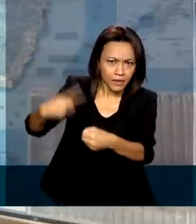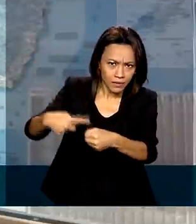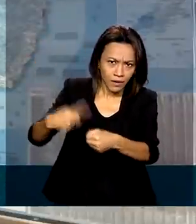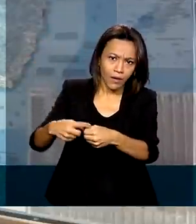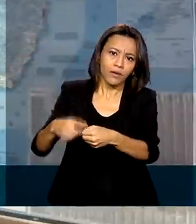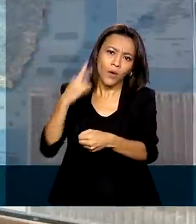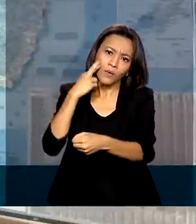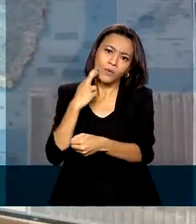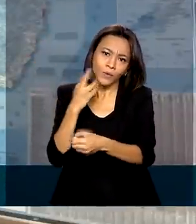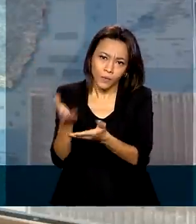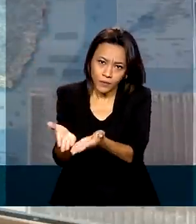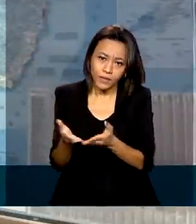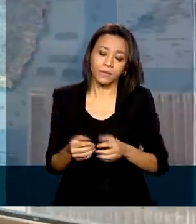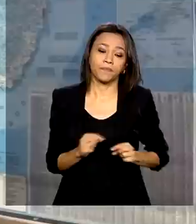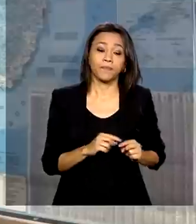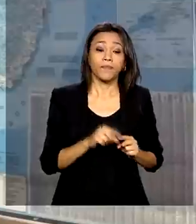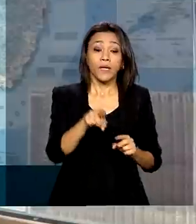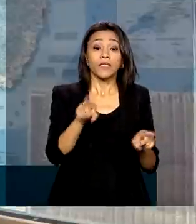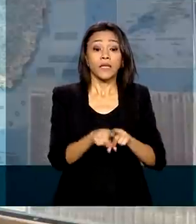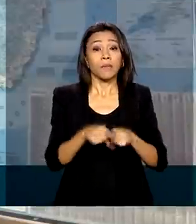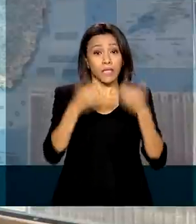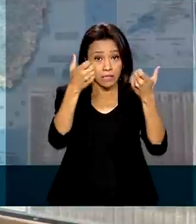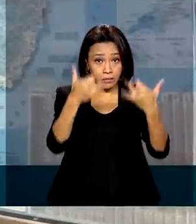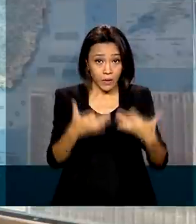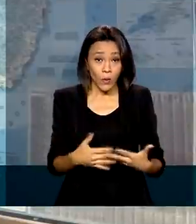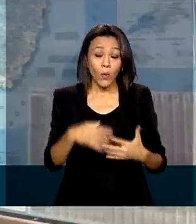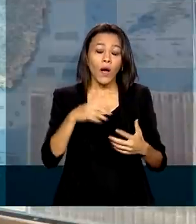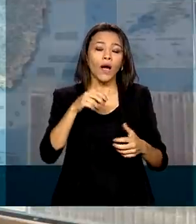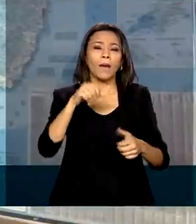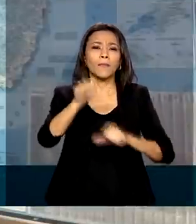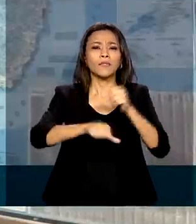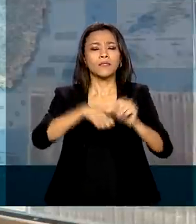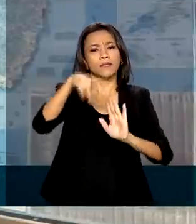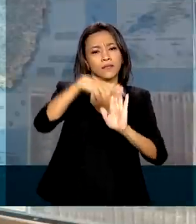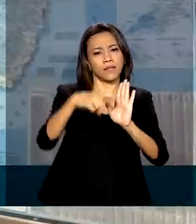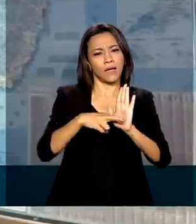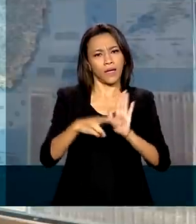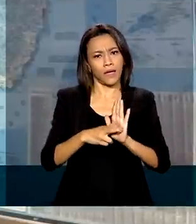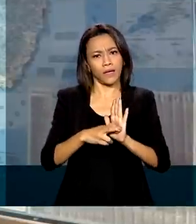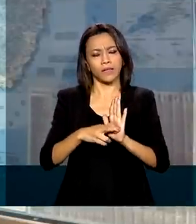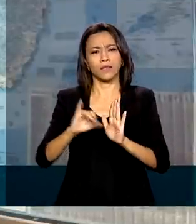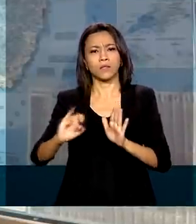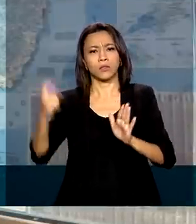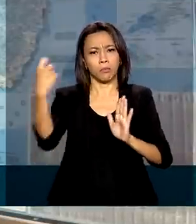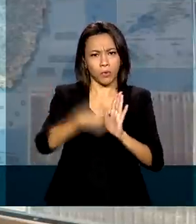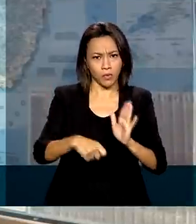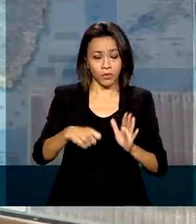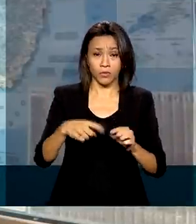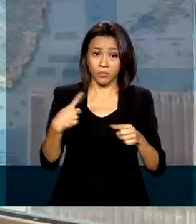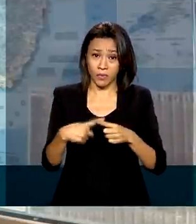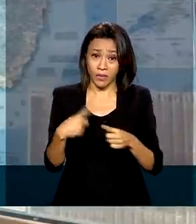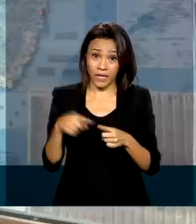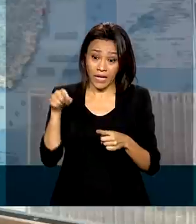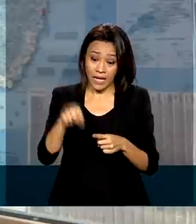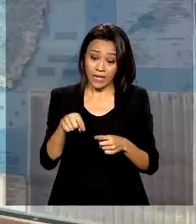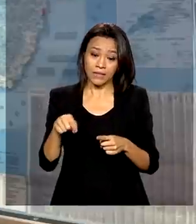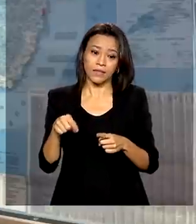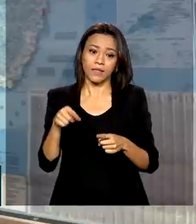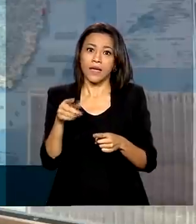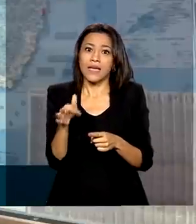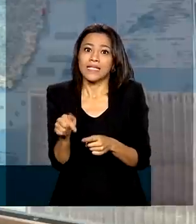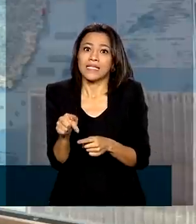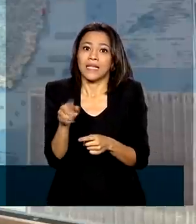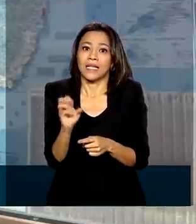-presidente comentou ainda a reforma tributária. Segundo Mourão, o sistema tributário custa mais de R 70